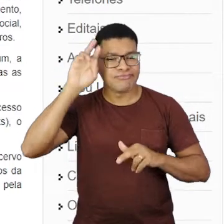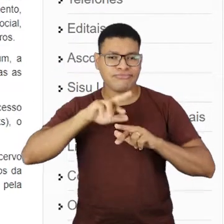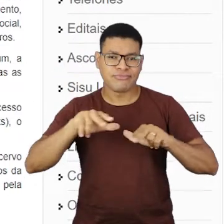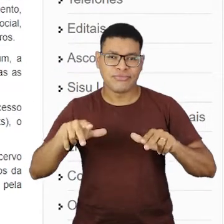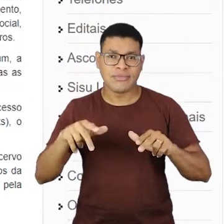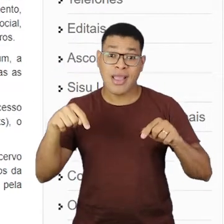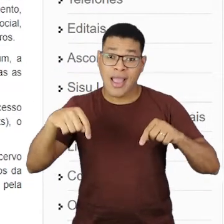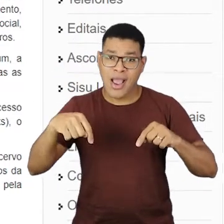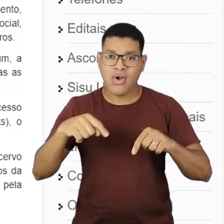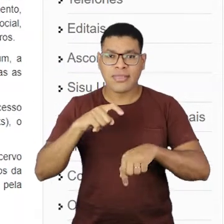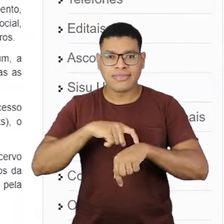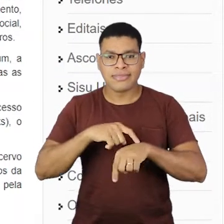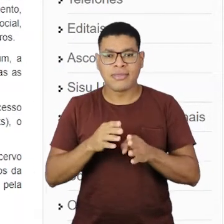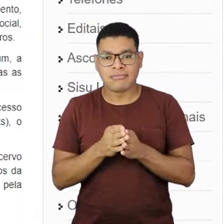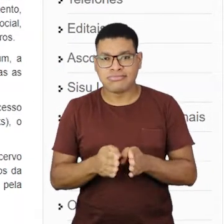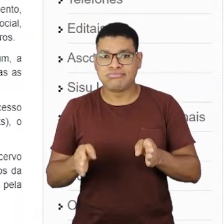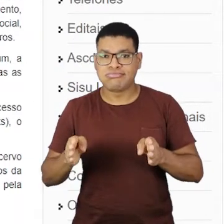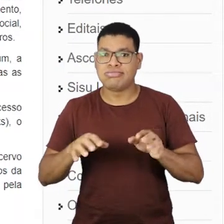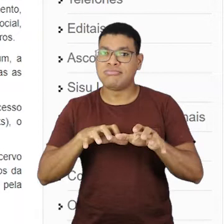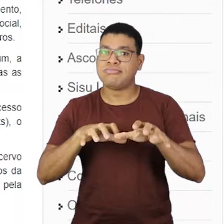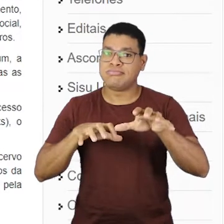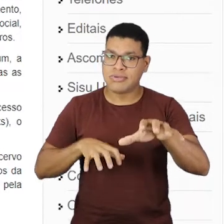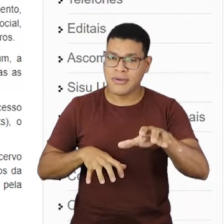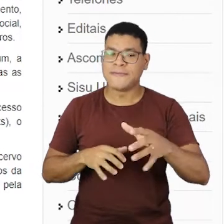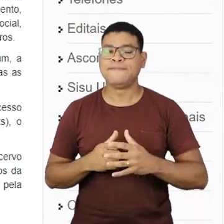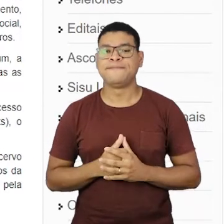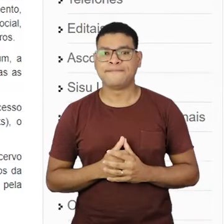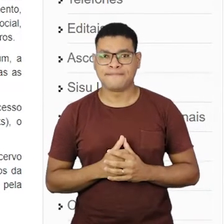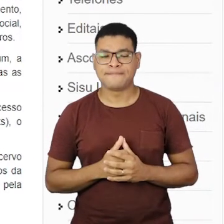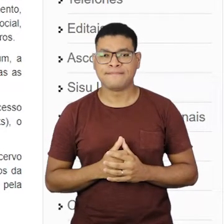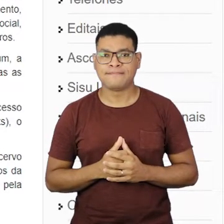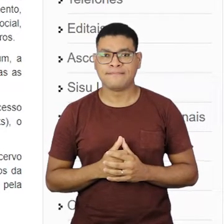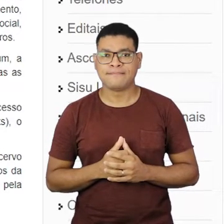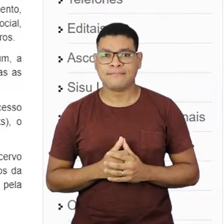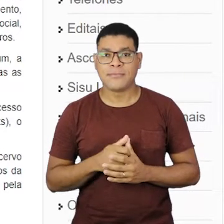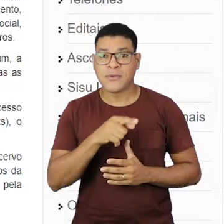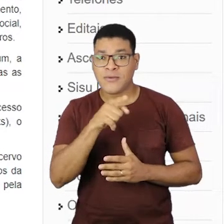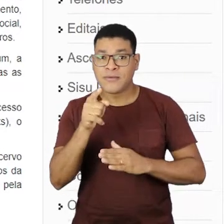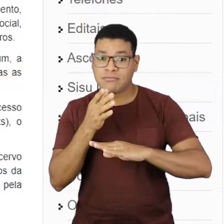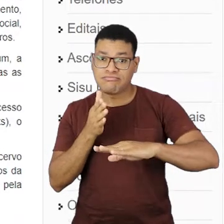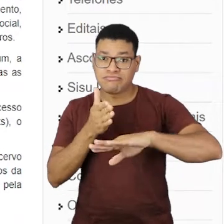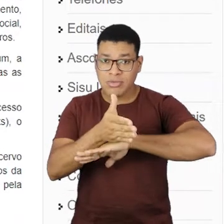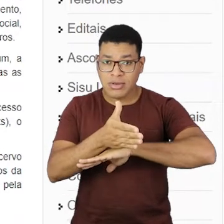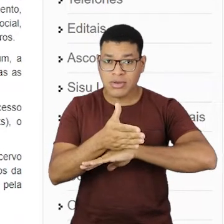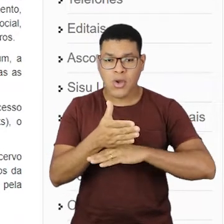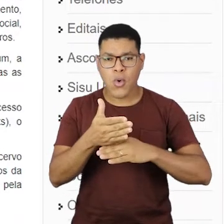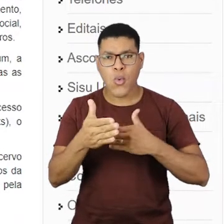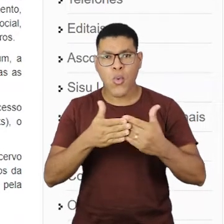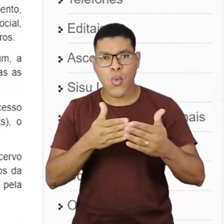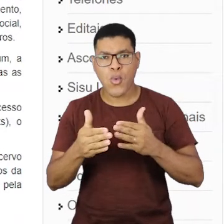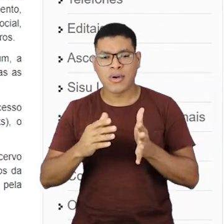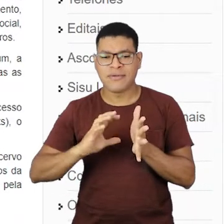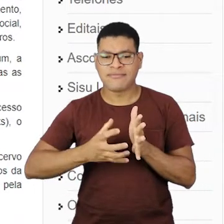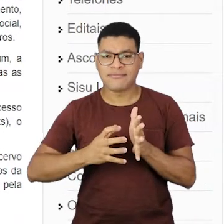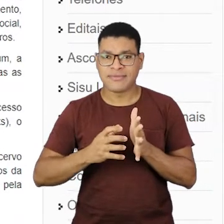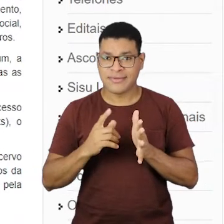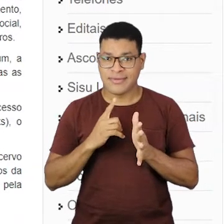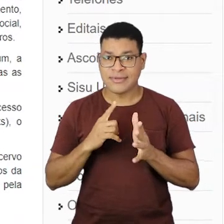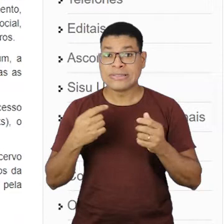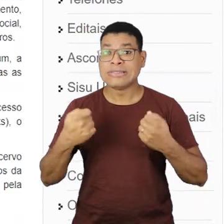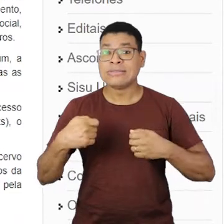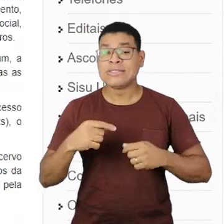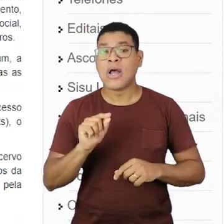nesse período de ensino remoto, nesse período de atividades à distância. Para acessar alguma dessas